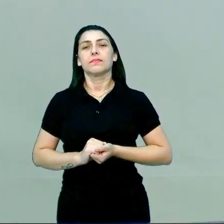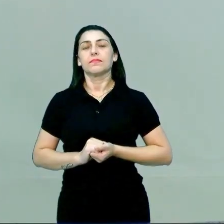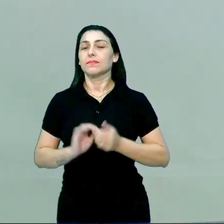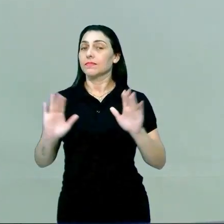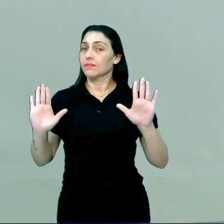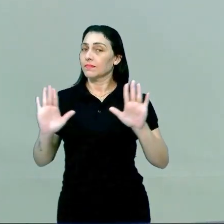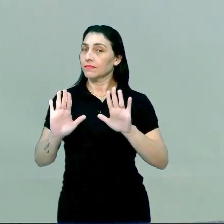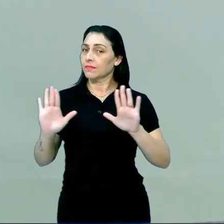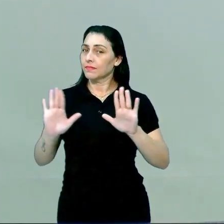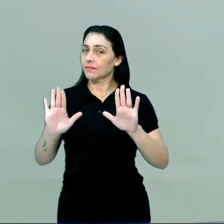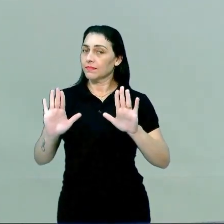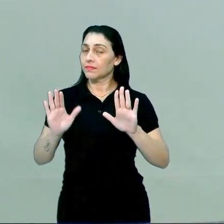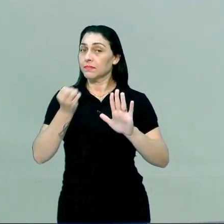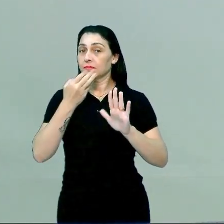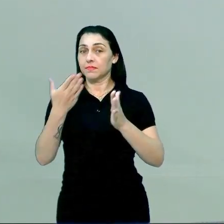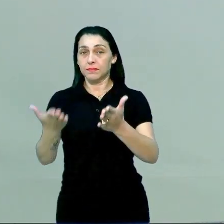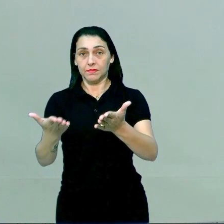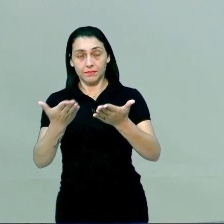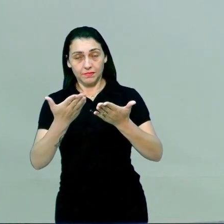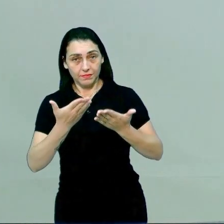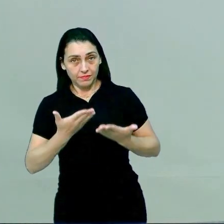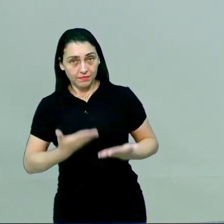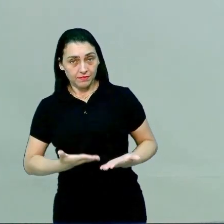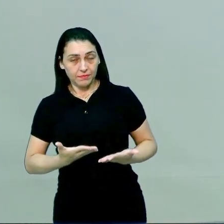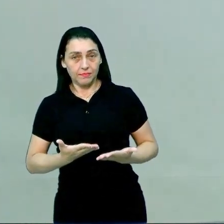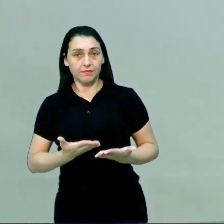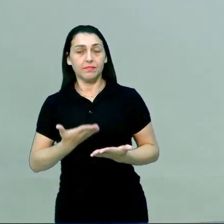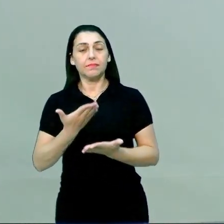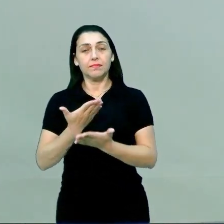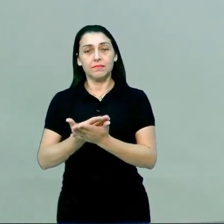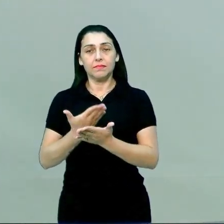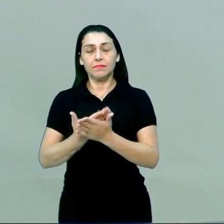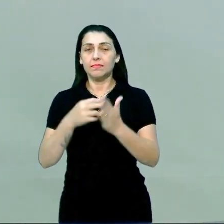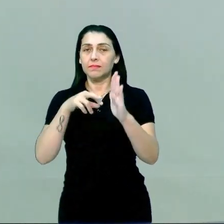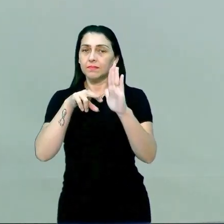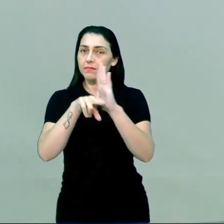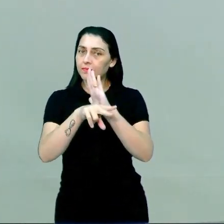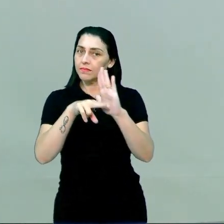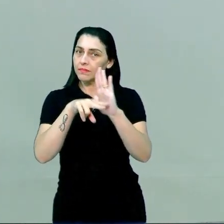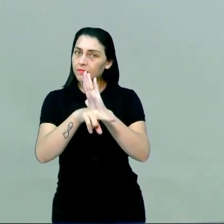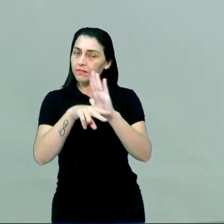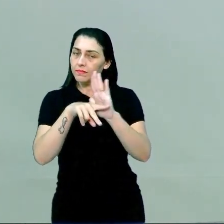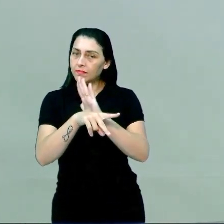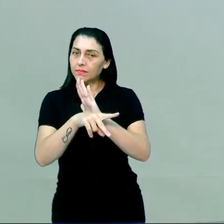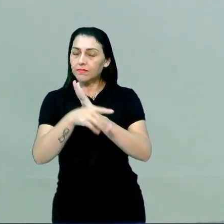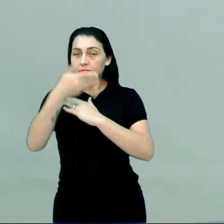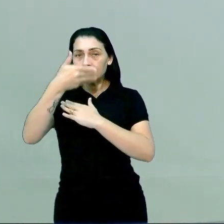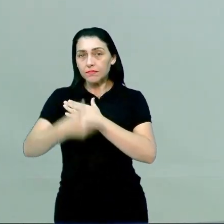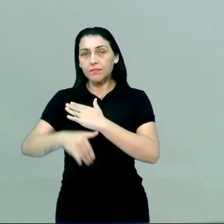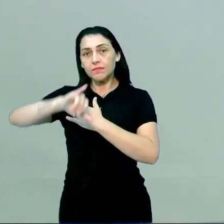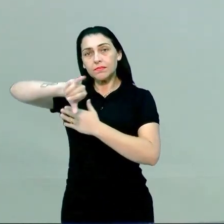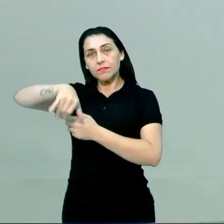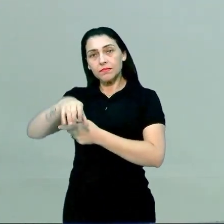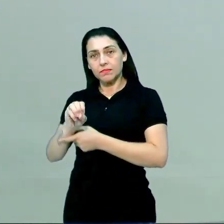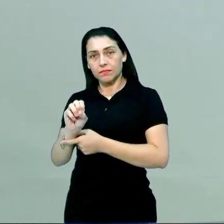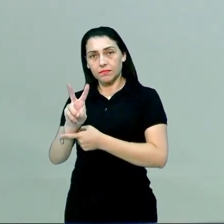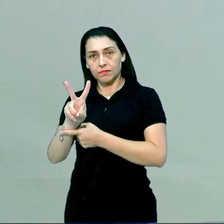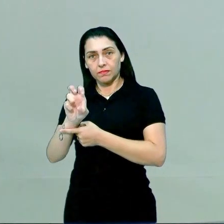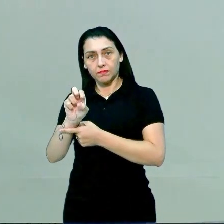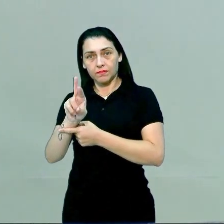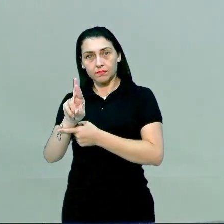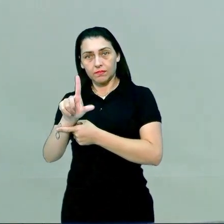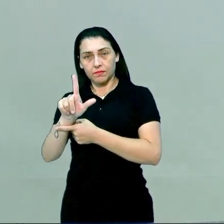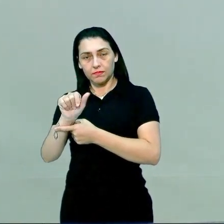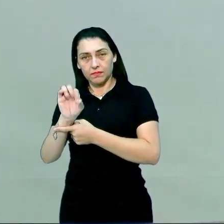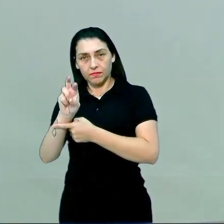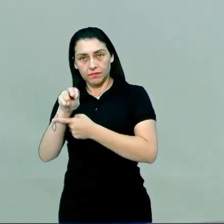Olá pessoal, sejam muito bem-vindos para mais uma aula de biologia. Eu sou a Gio Verlaide e o